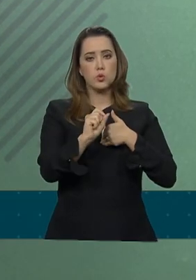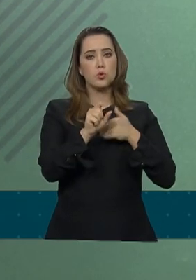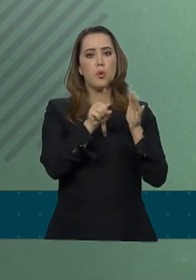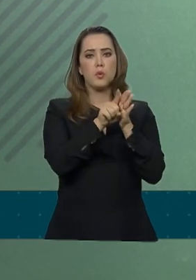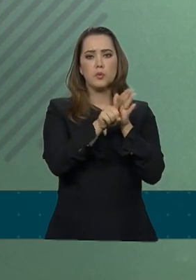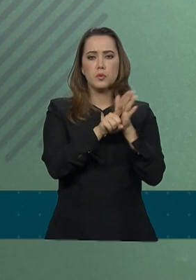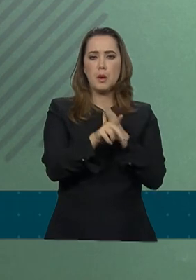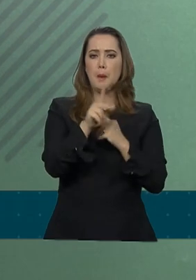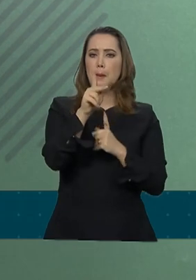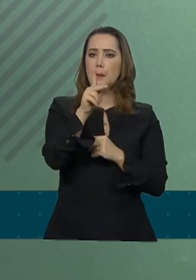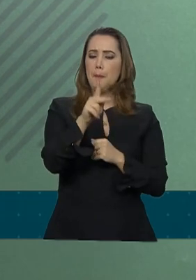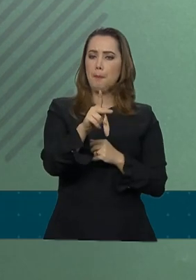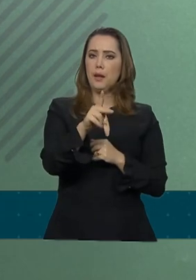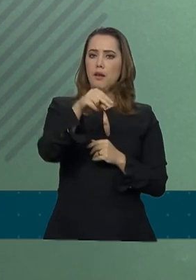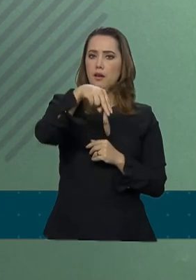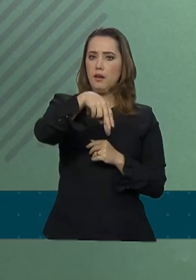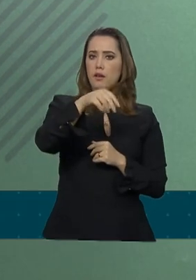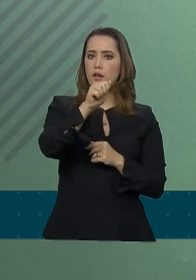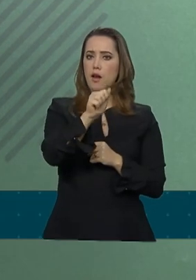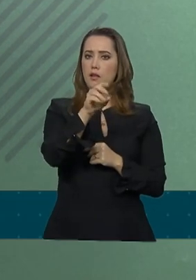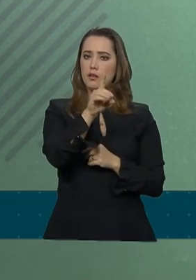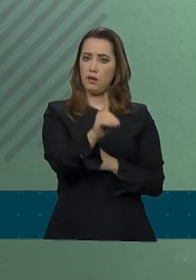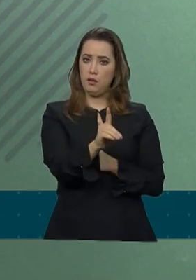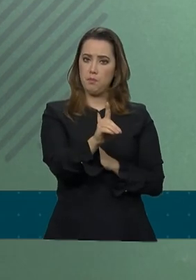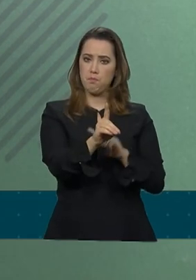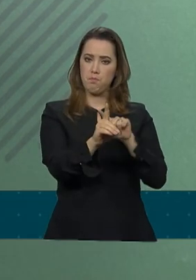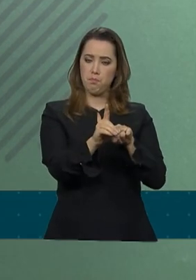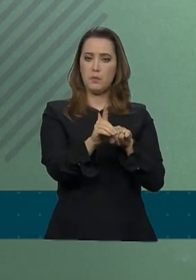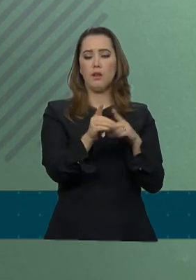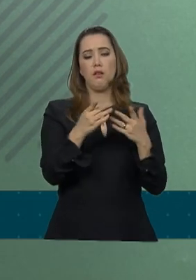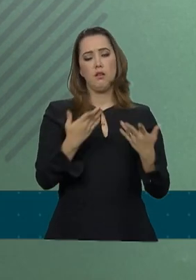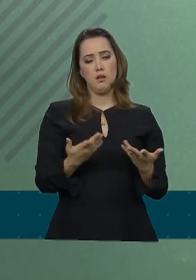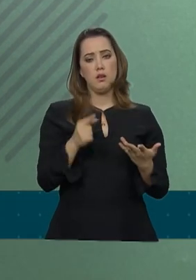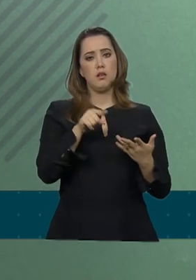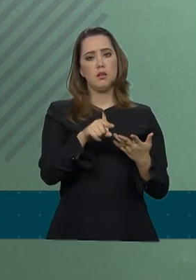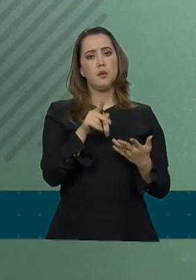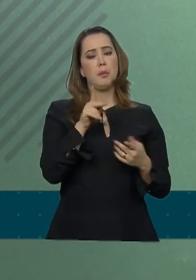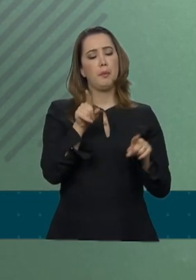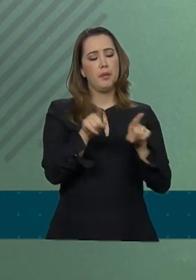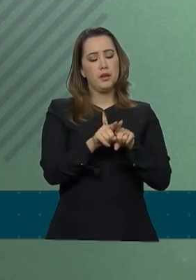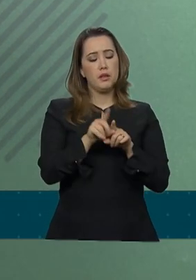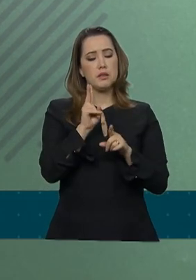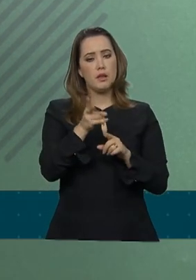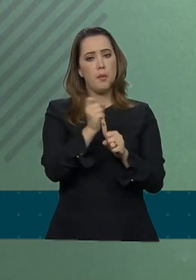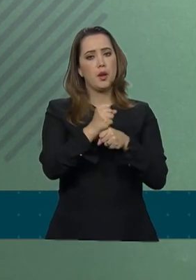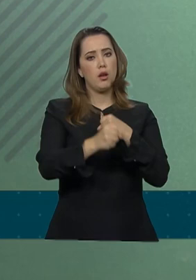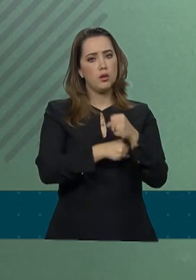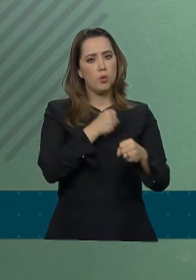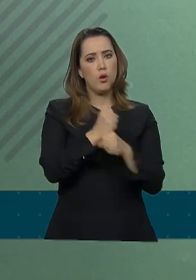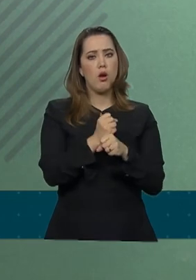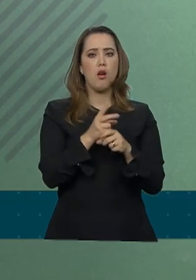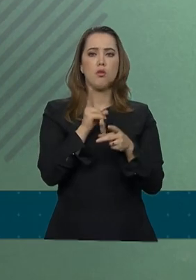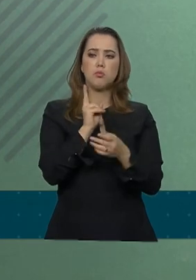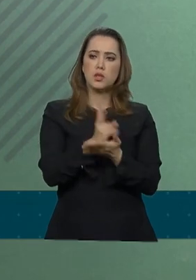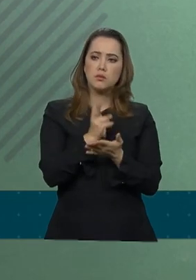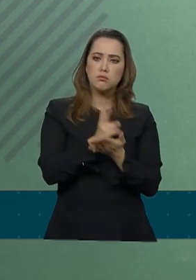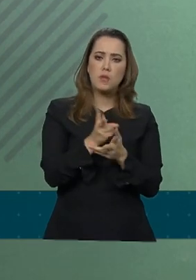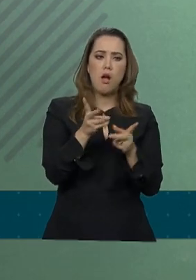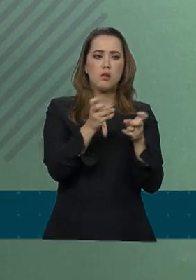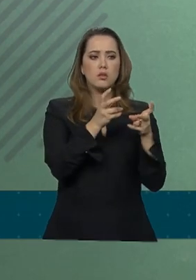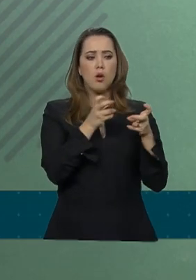também conduzida pelo IBGE, que obtém informações anuais sobre características demográficas e